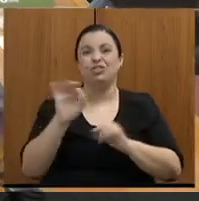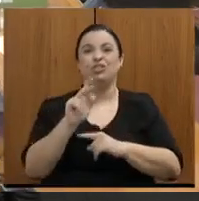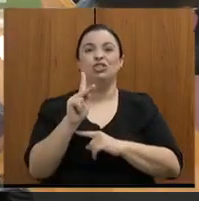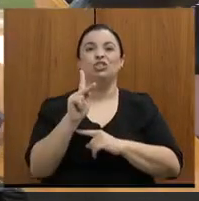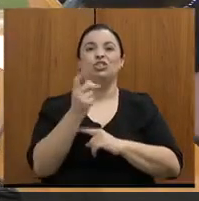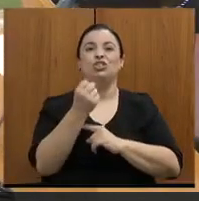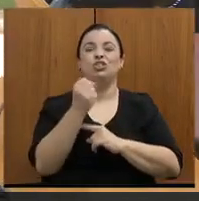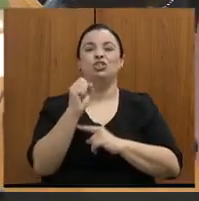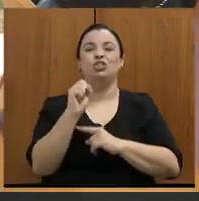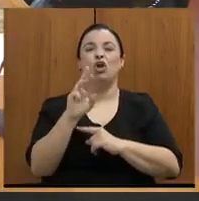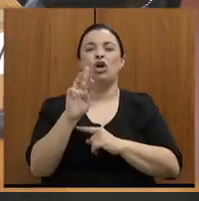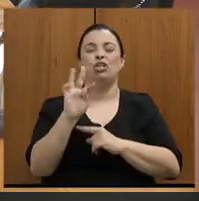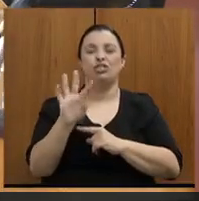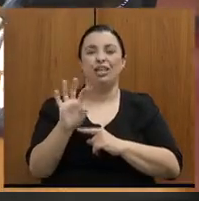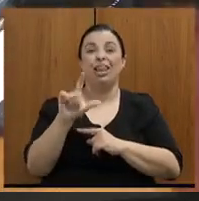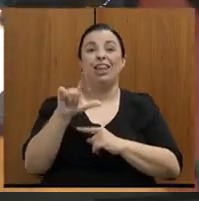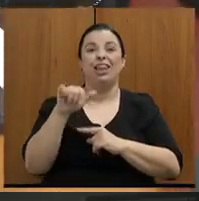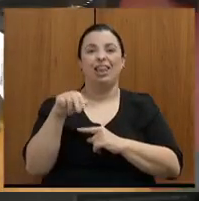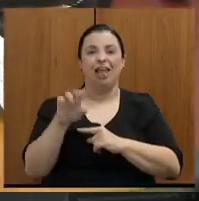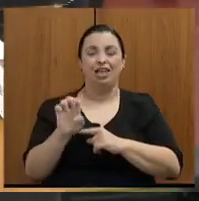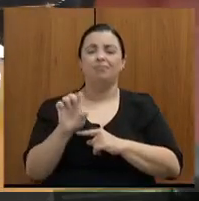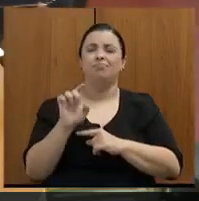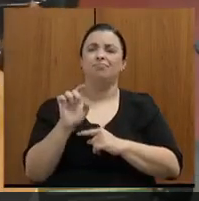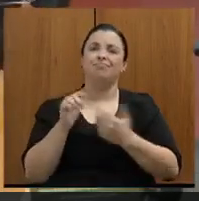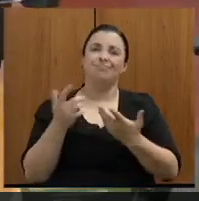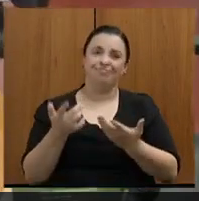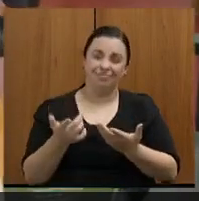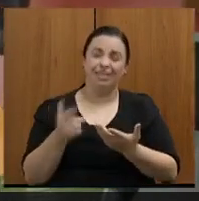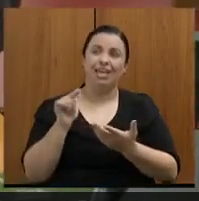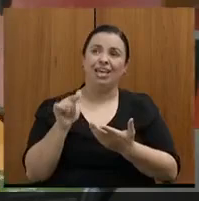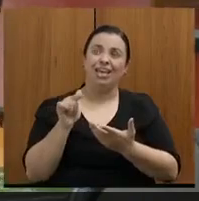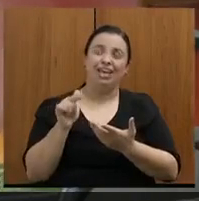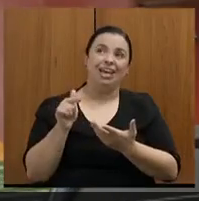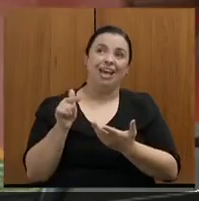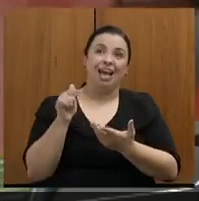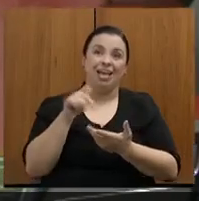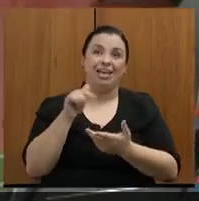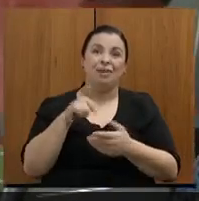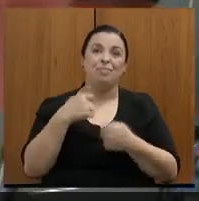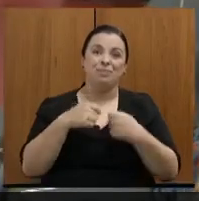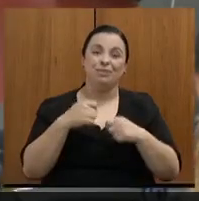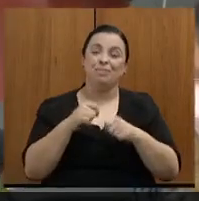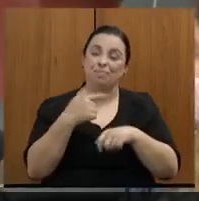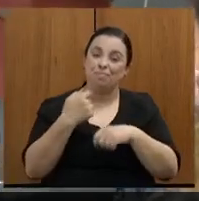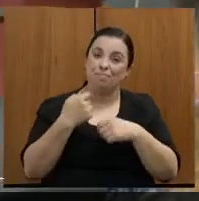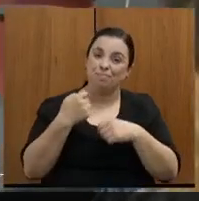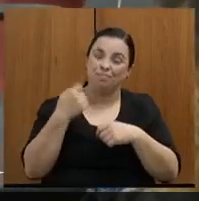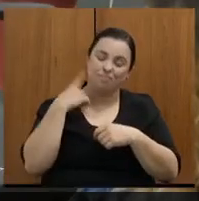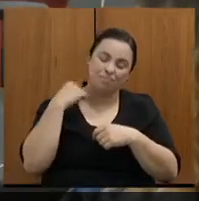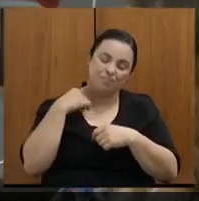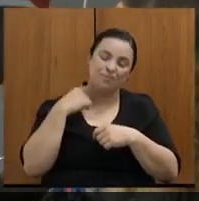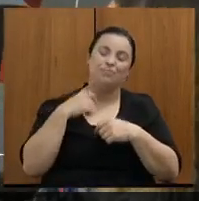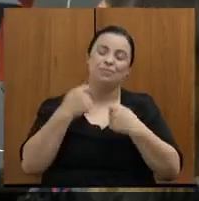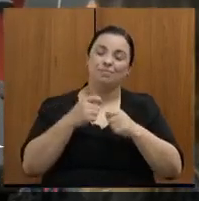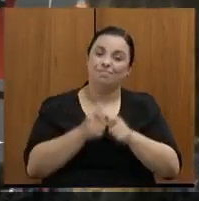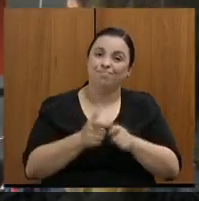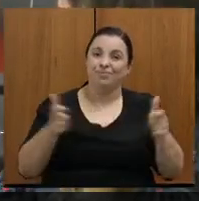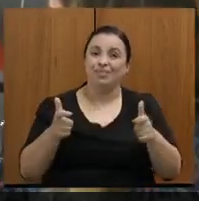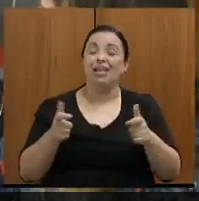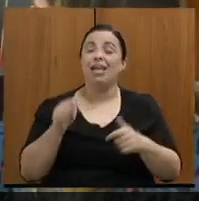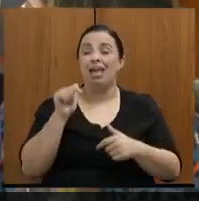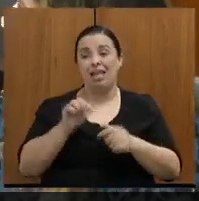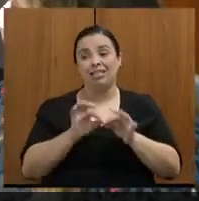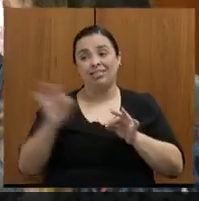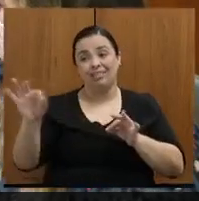empresas da Almo Ribeiro Silva. Então, é realmente um ganho muito grande, deputada Beatriz Serqueira, para